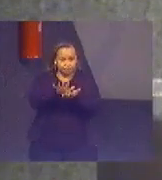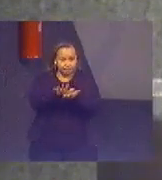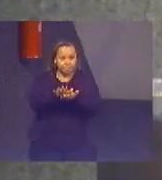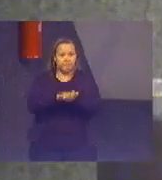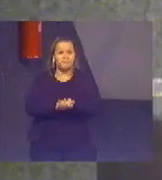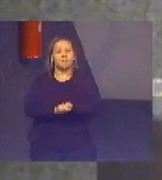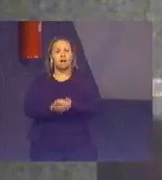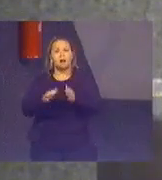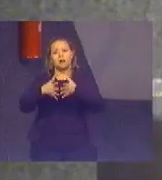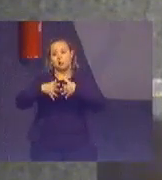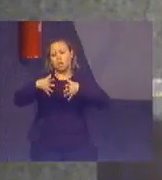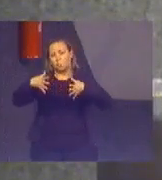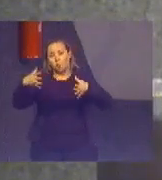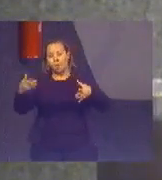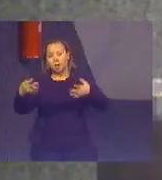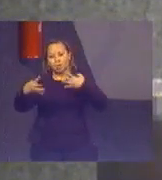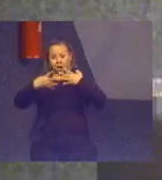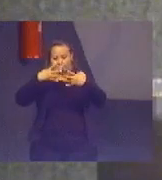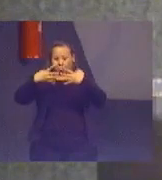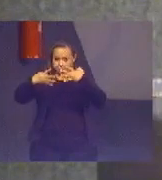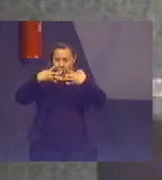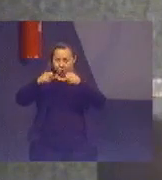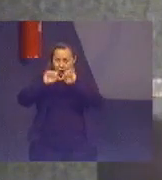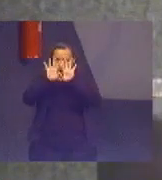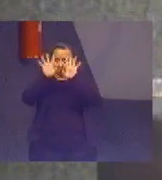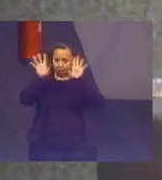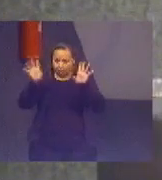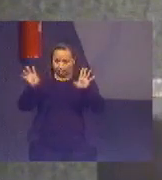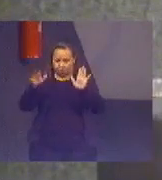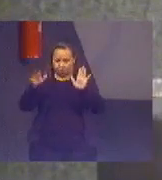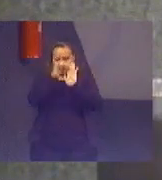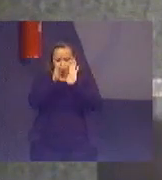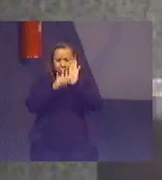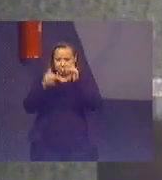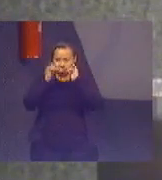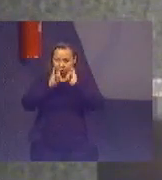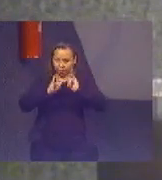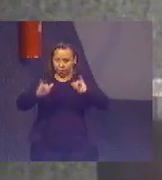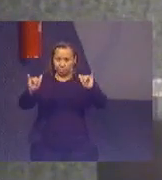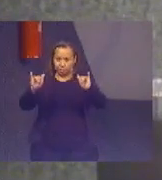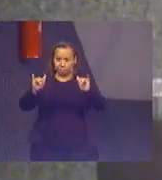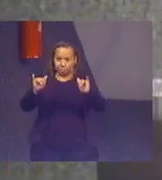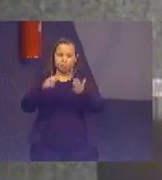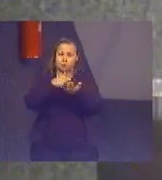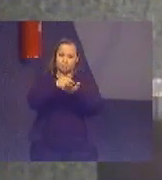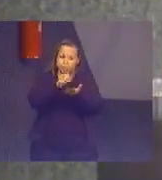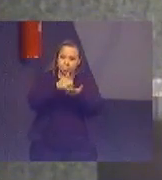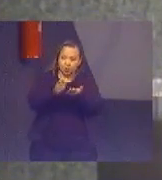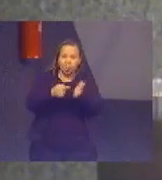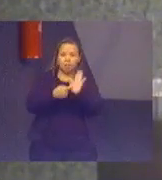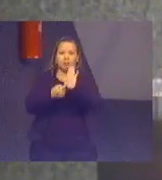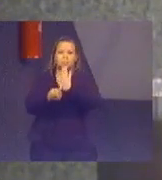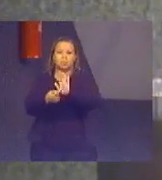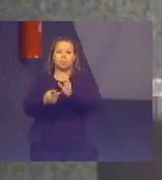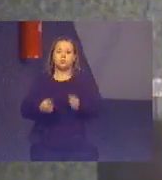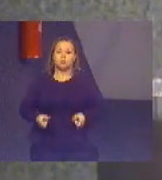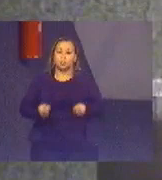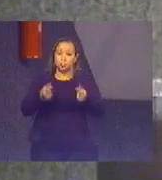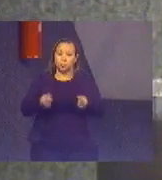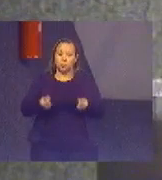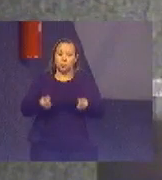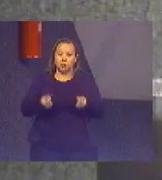Aumentar a transparência dos dados sobre as desonerações e nos demonstrativos dos gastos tributários.